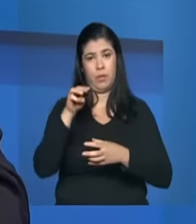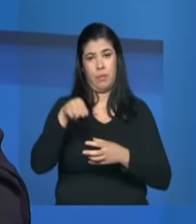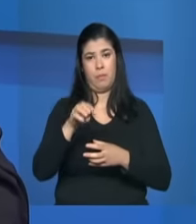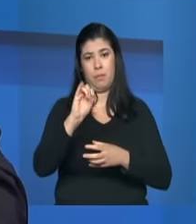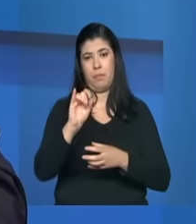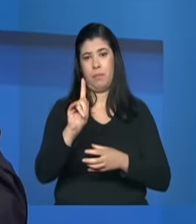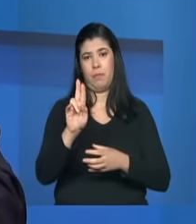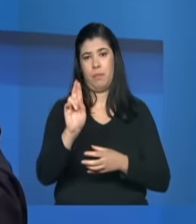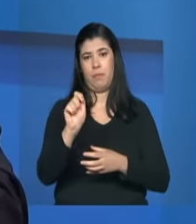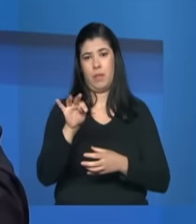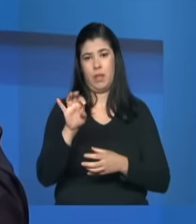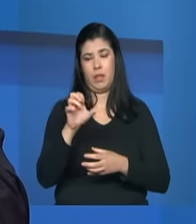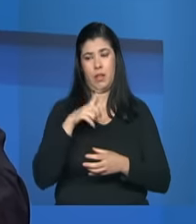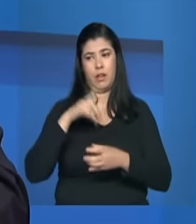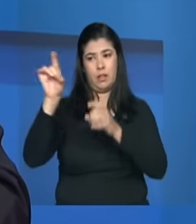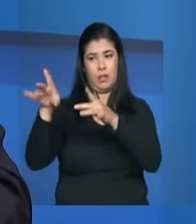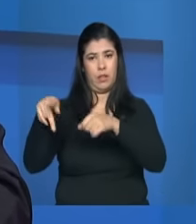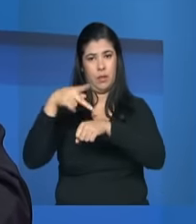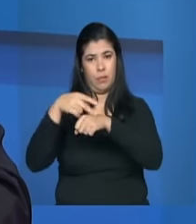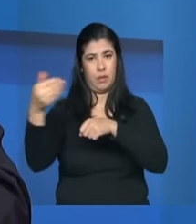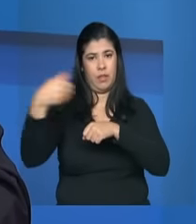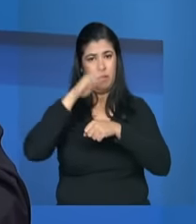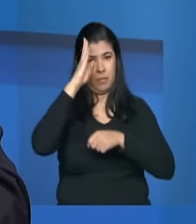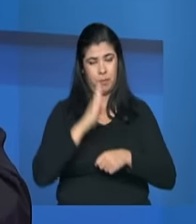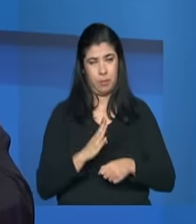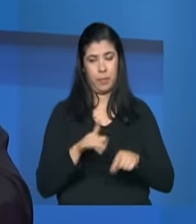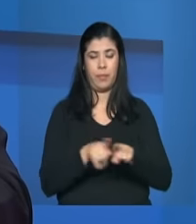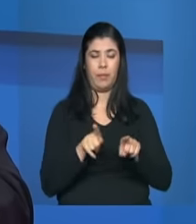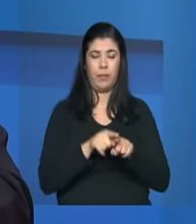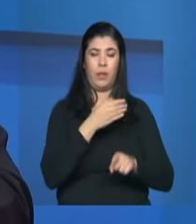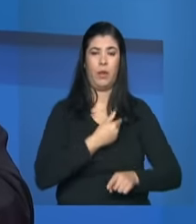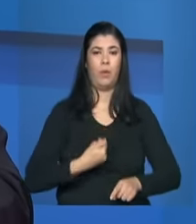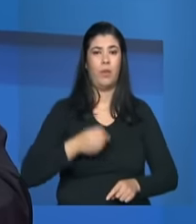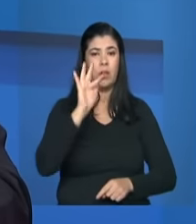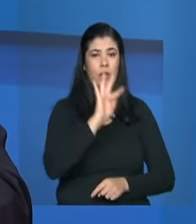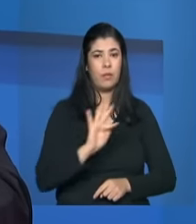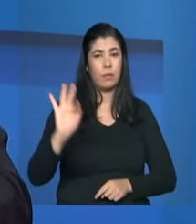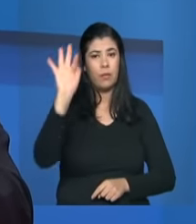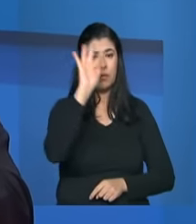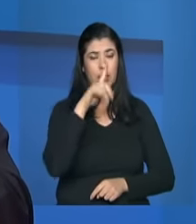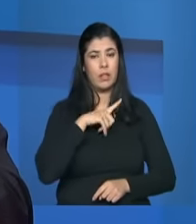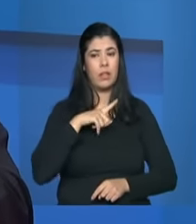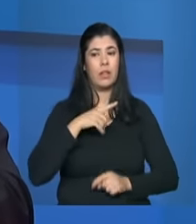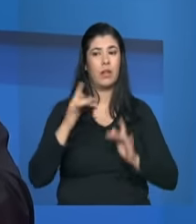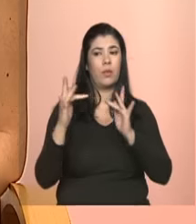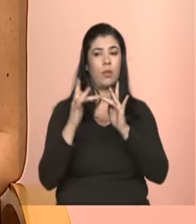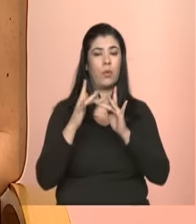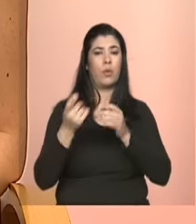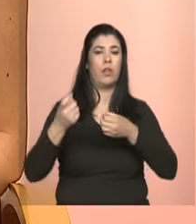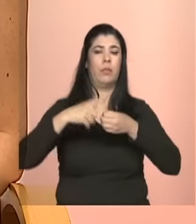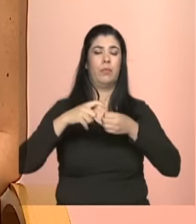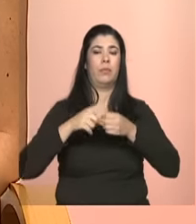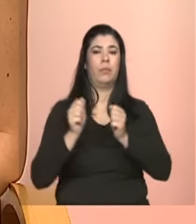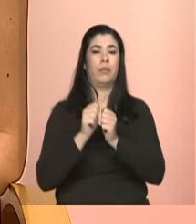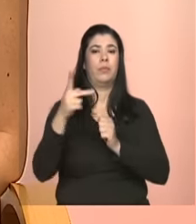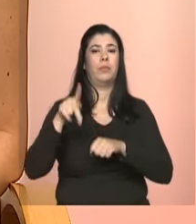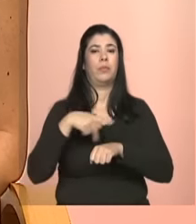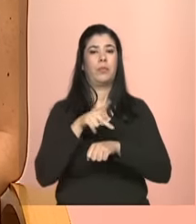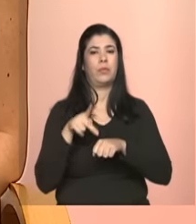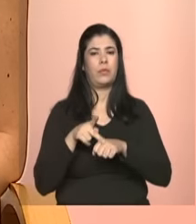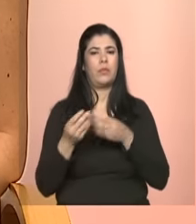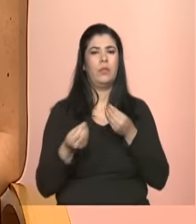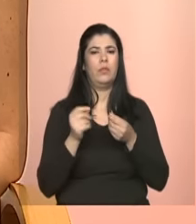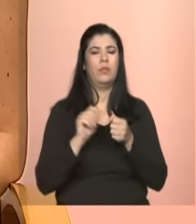atuado em conjunto com outros países também no intuito de regularizar a rota ilegal